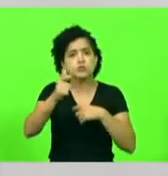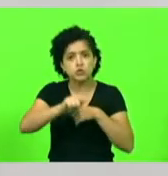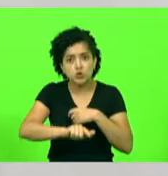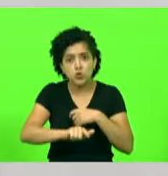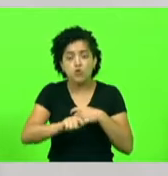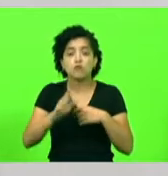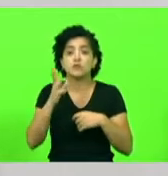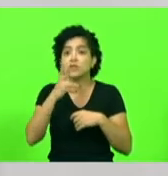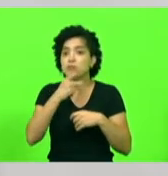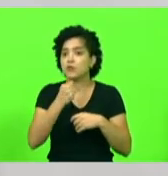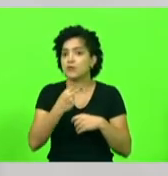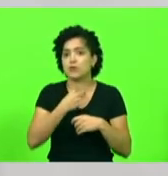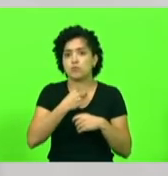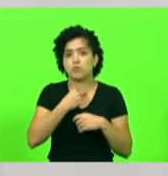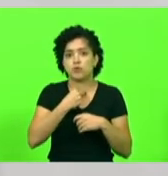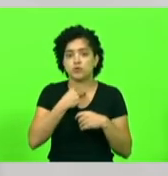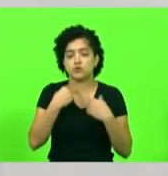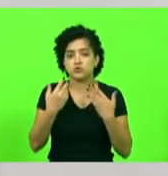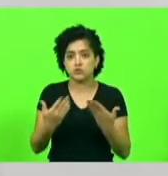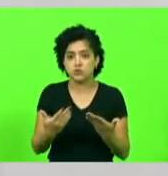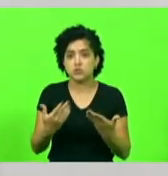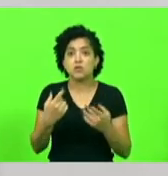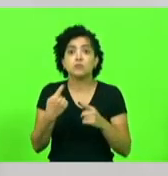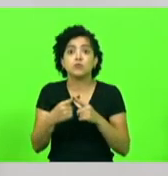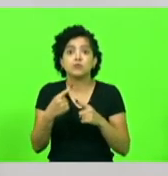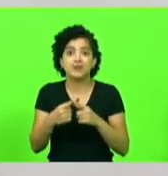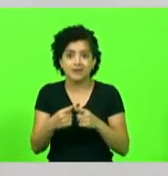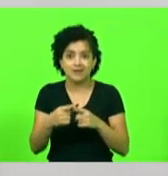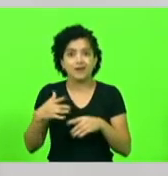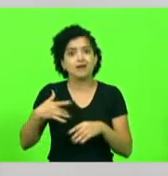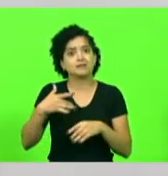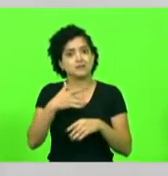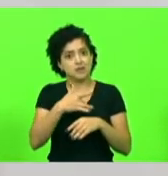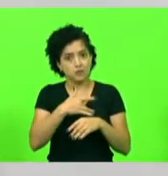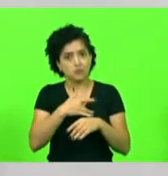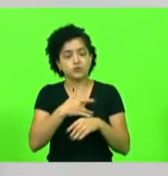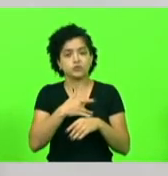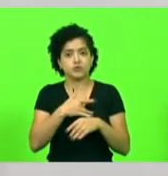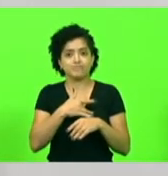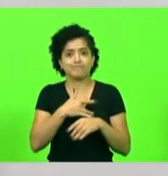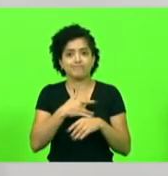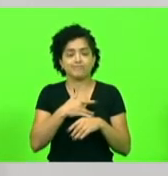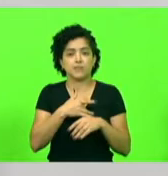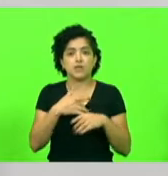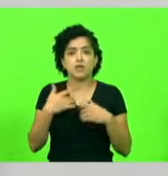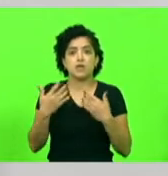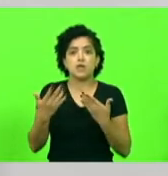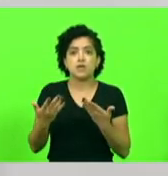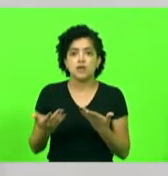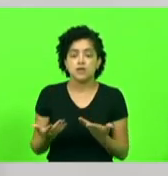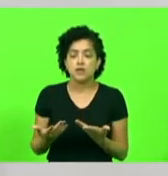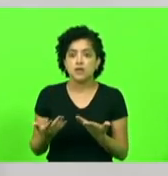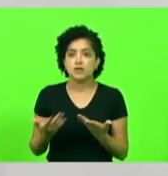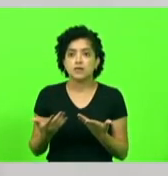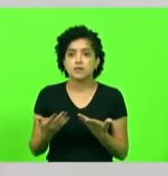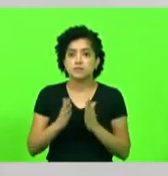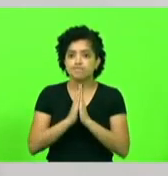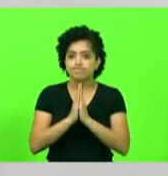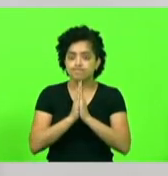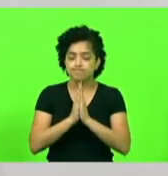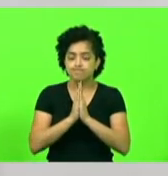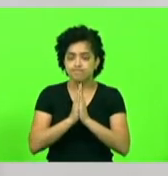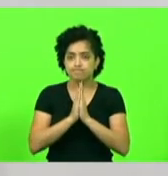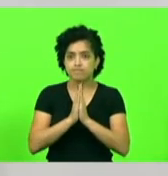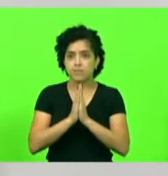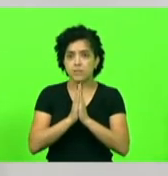pode demorar, porque nisso implica também a saúde. Então, eu quero fazer esse apelo também,